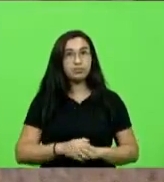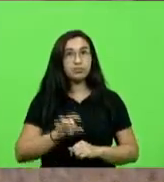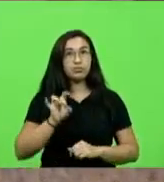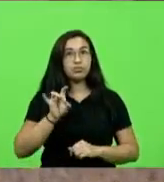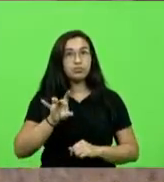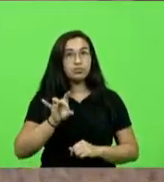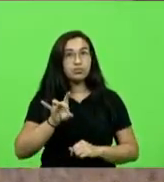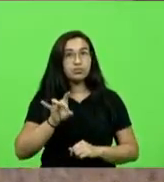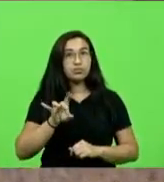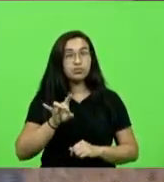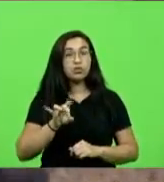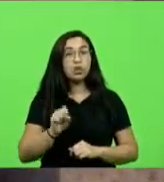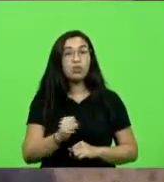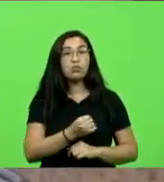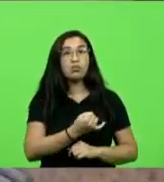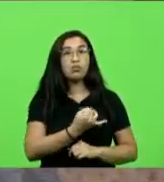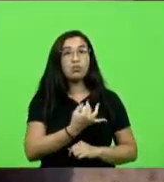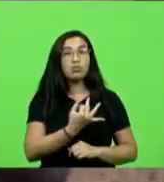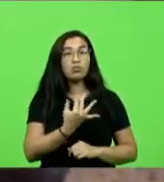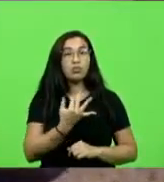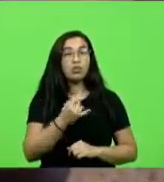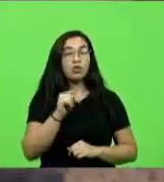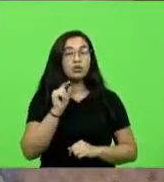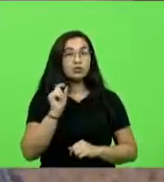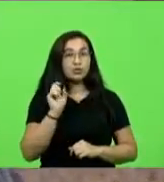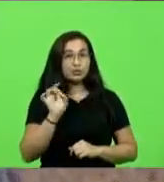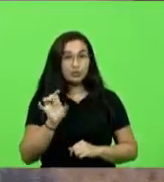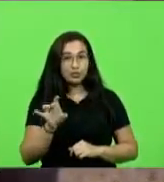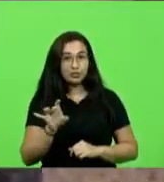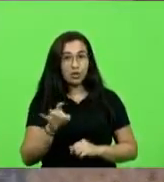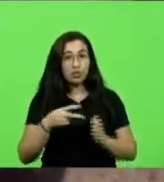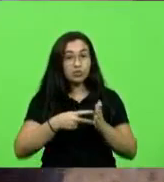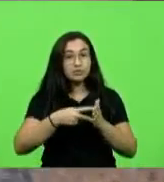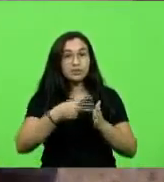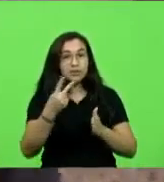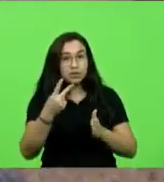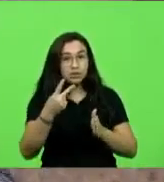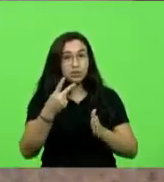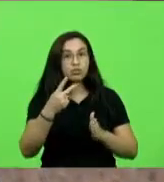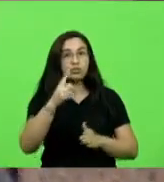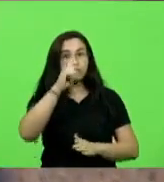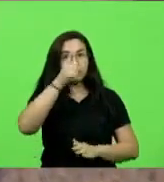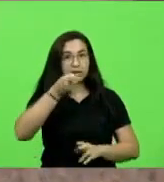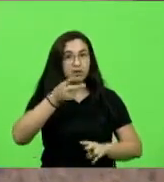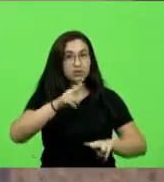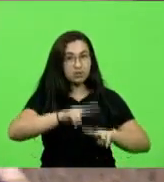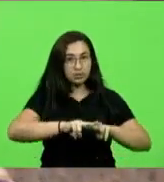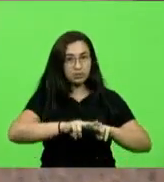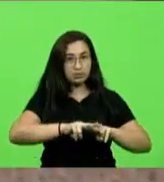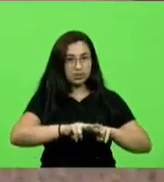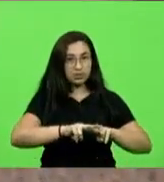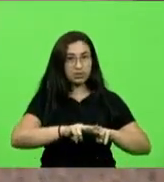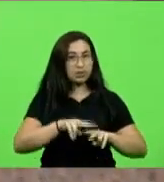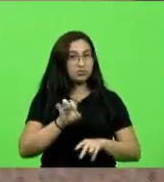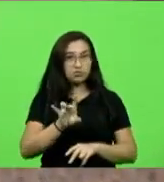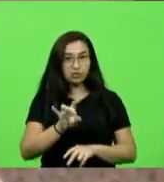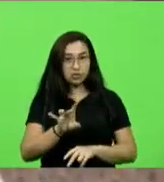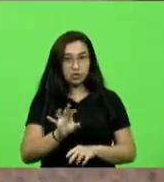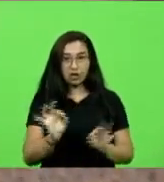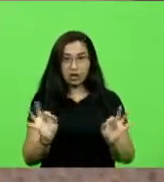quanto a prisão, ao segundo mandato de prisão preventiva, absolutamente mais nada.